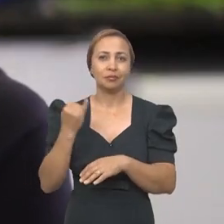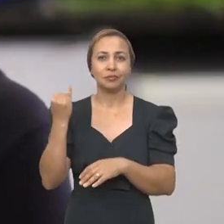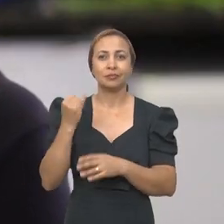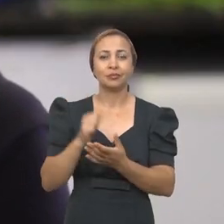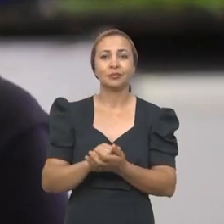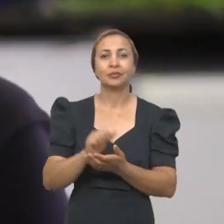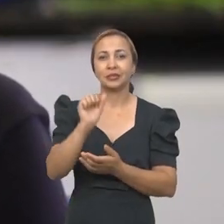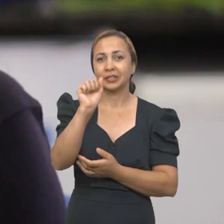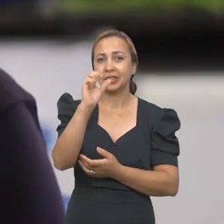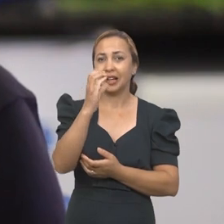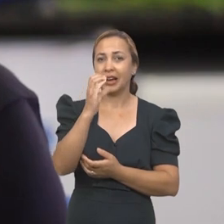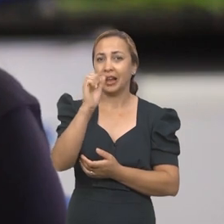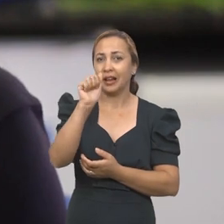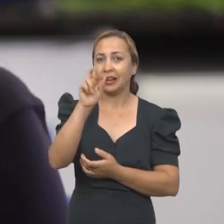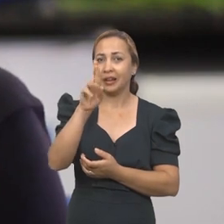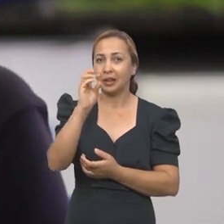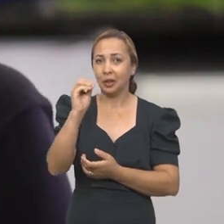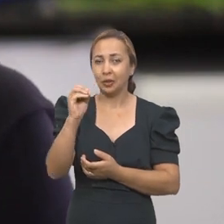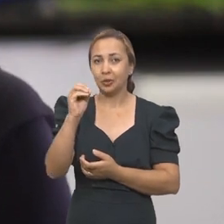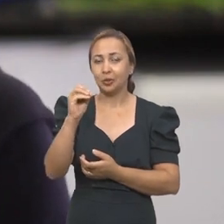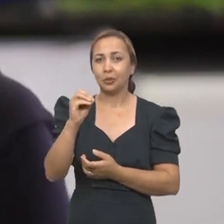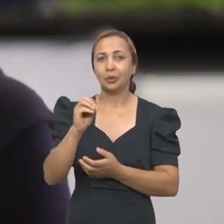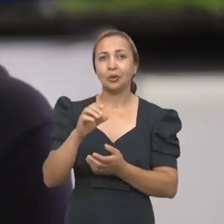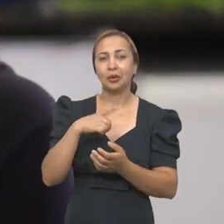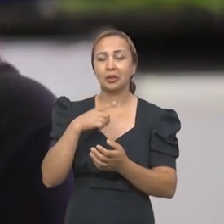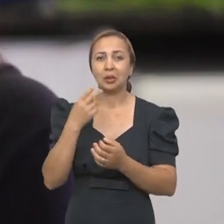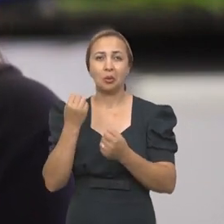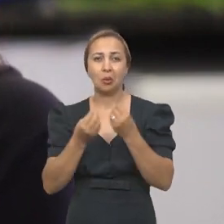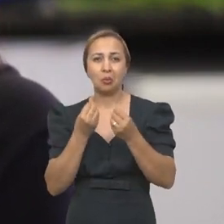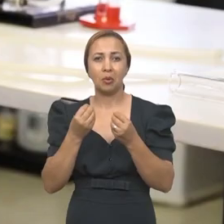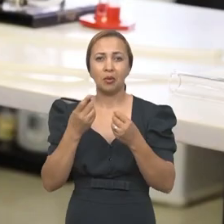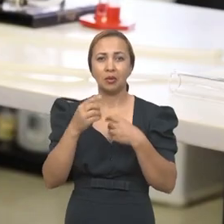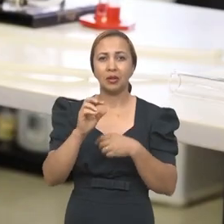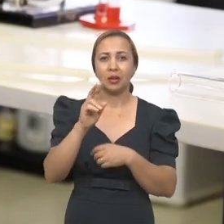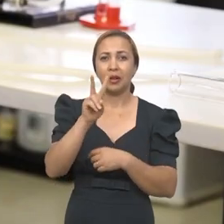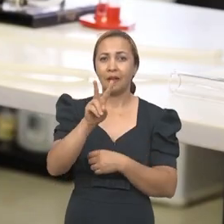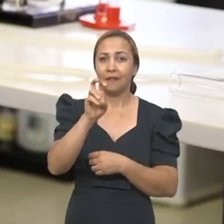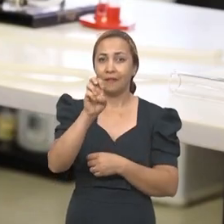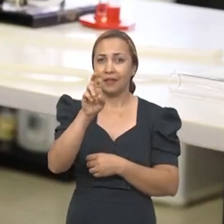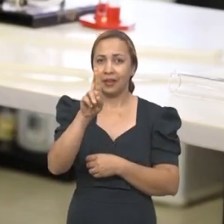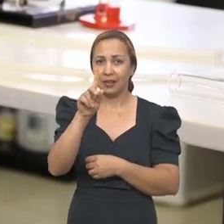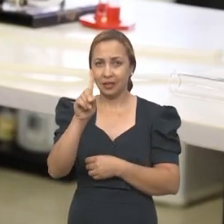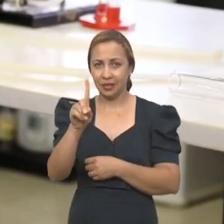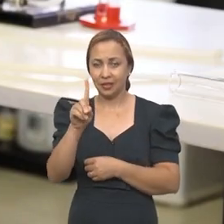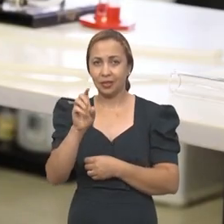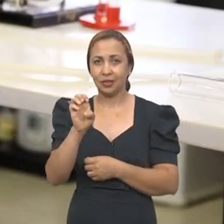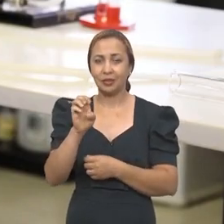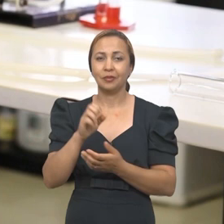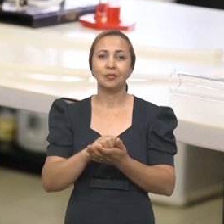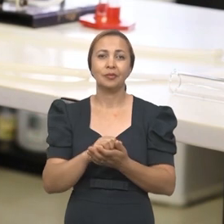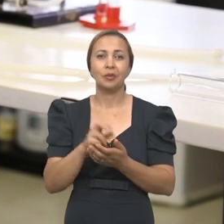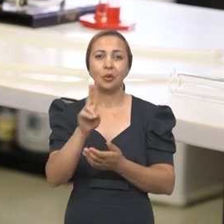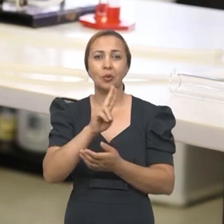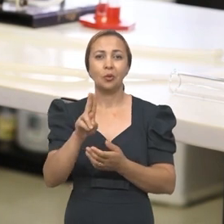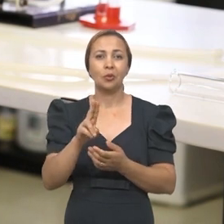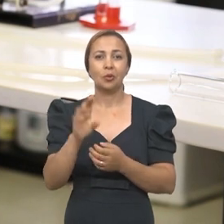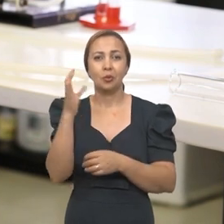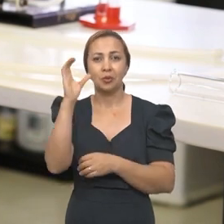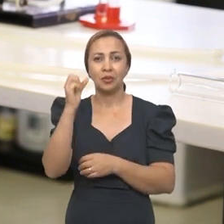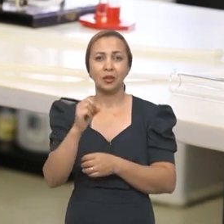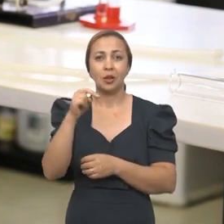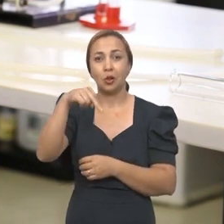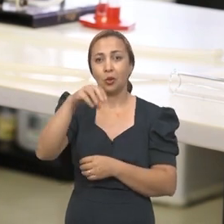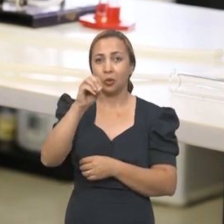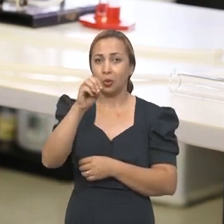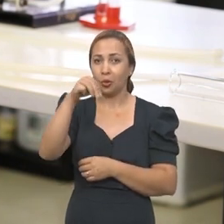principal acro herbívoro, é considerado a principal praga da mandioca, que é o acro verde. O nome científico dele